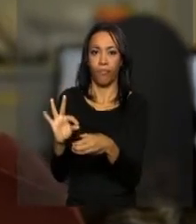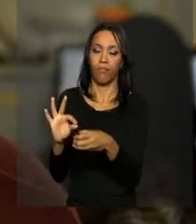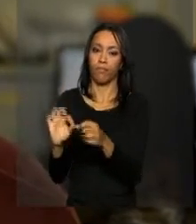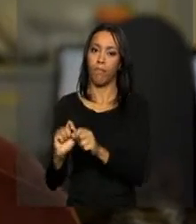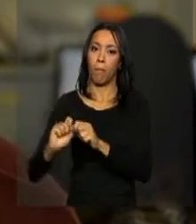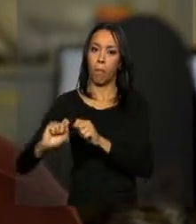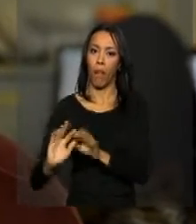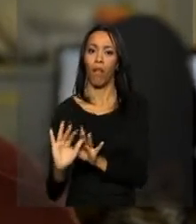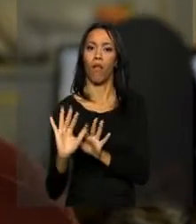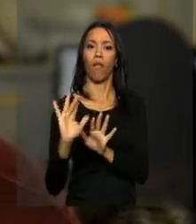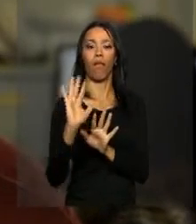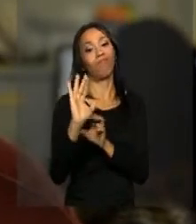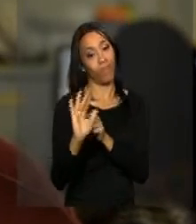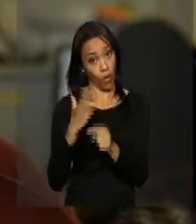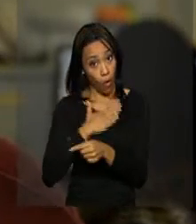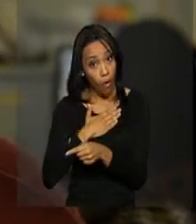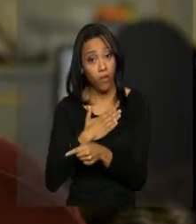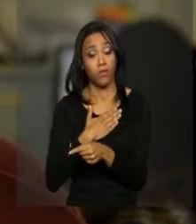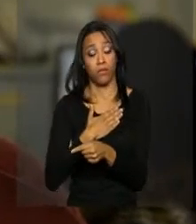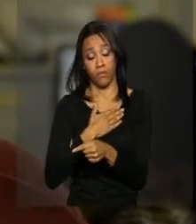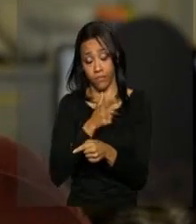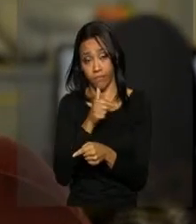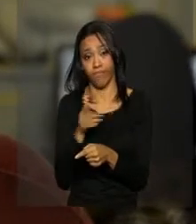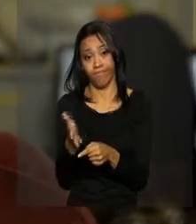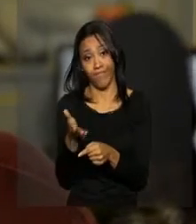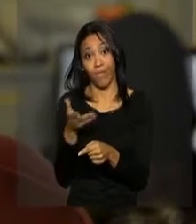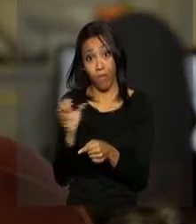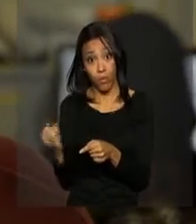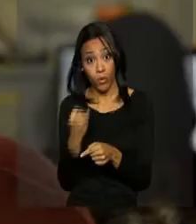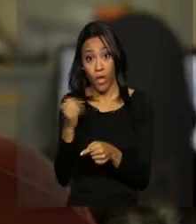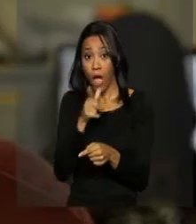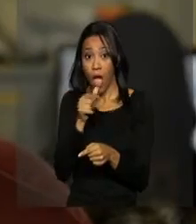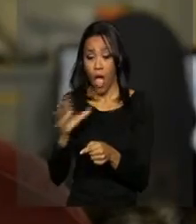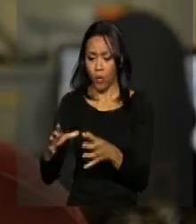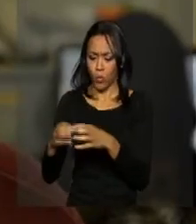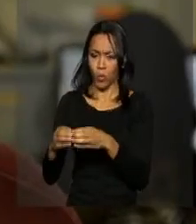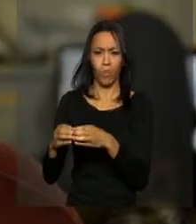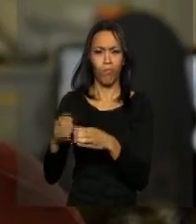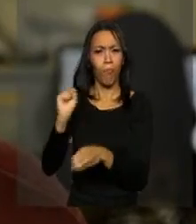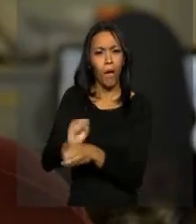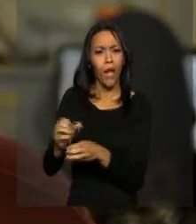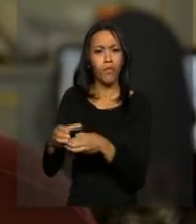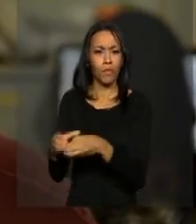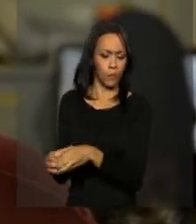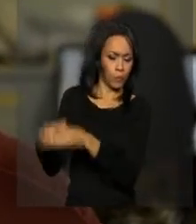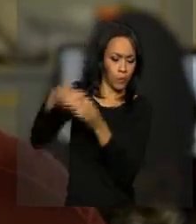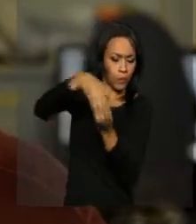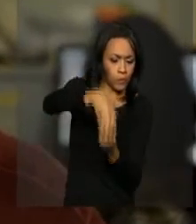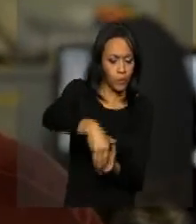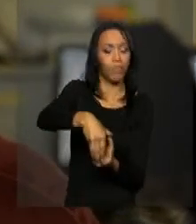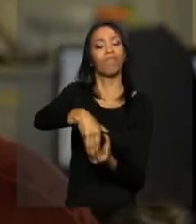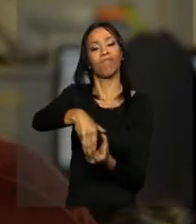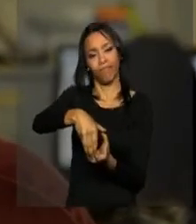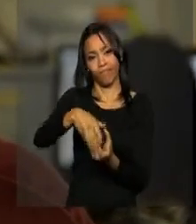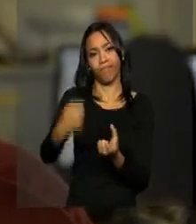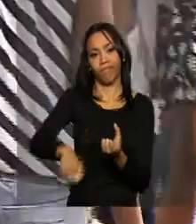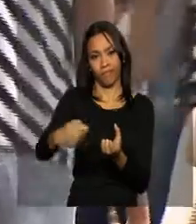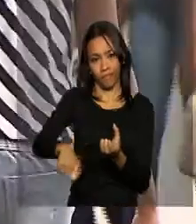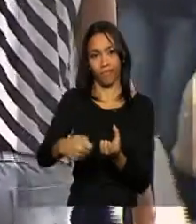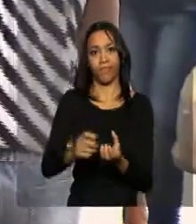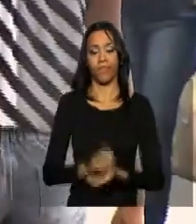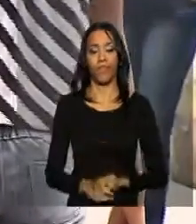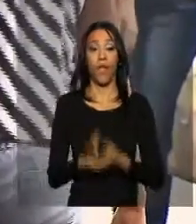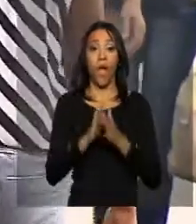surjam novos mosquitos. Então é importante eliminar qualquer recipiente que possa conter água parada.